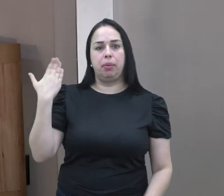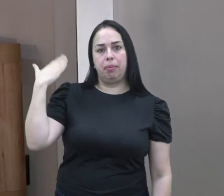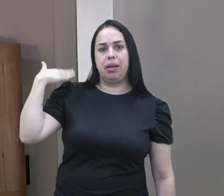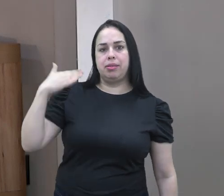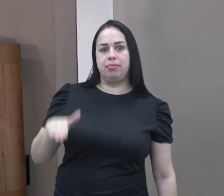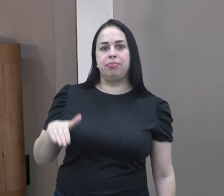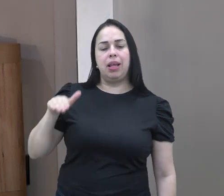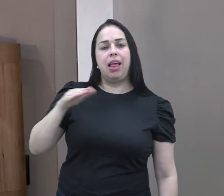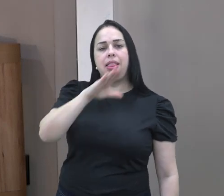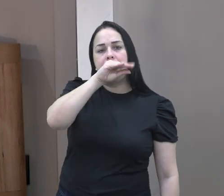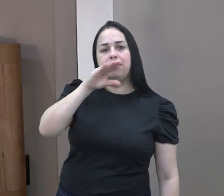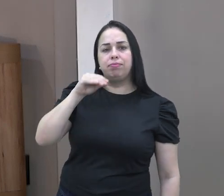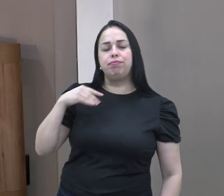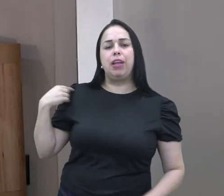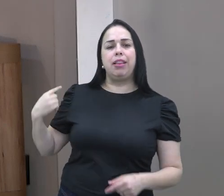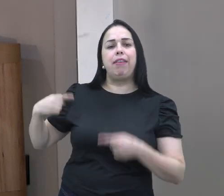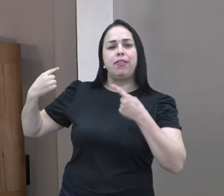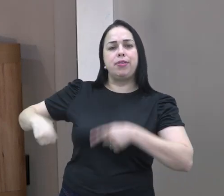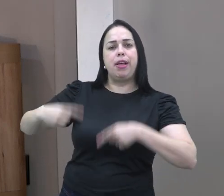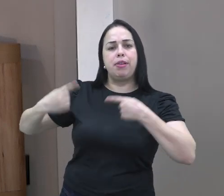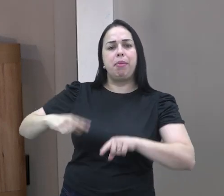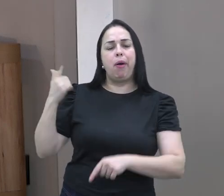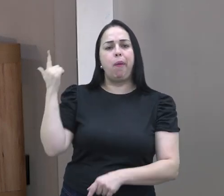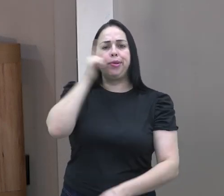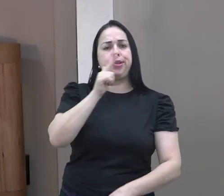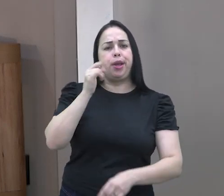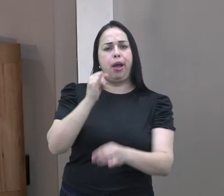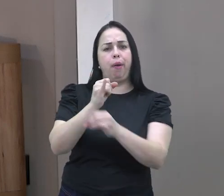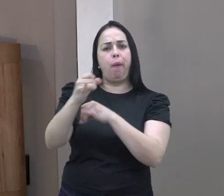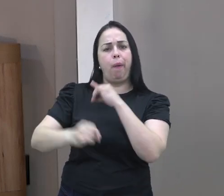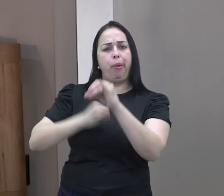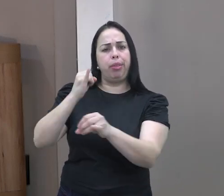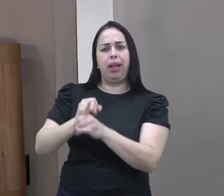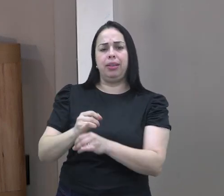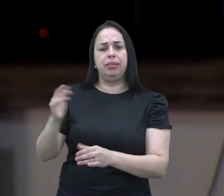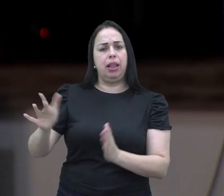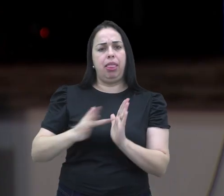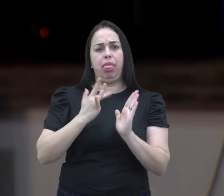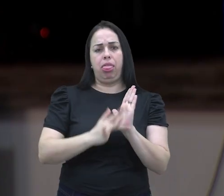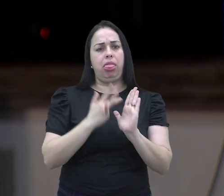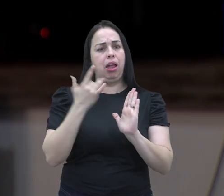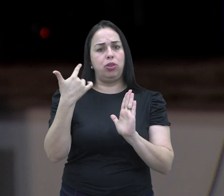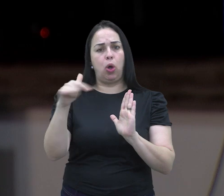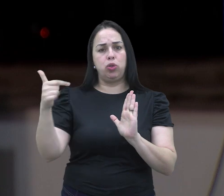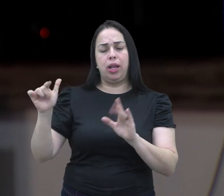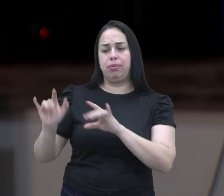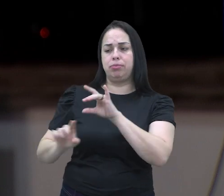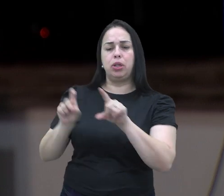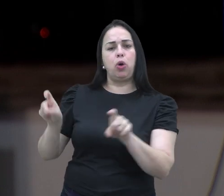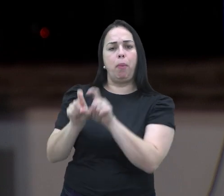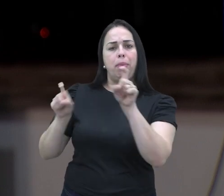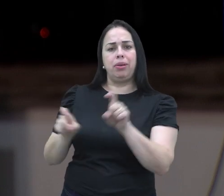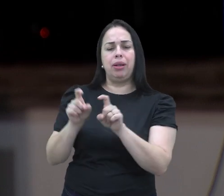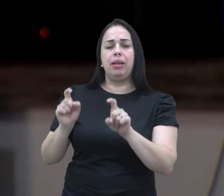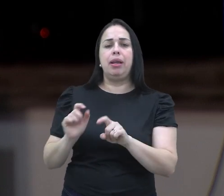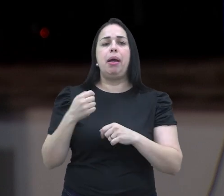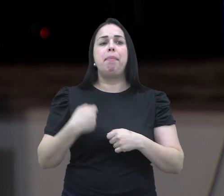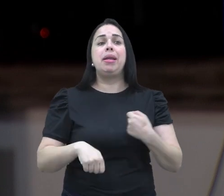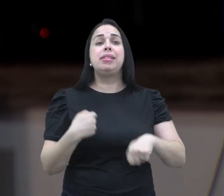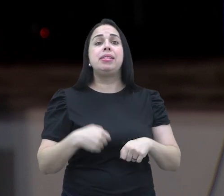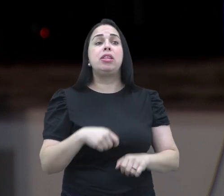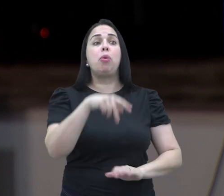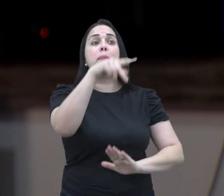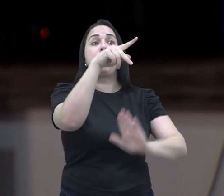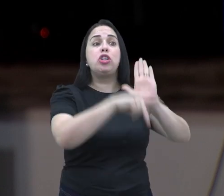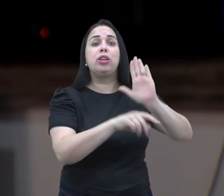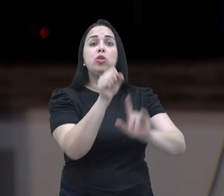Na adolescência, Brian enfrentou desafios para ter acesso à internet. Sem celular e computador em casa, precisou